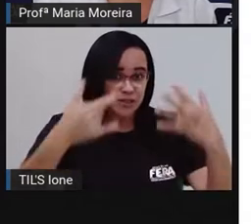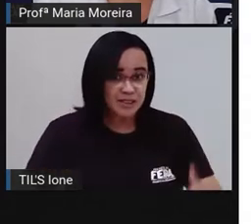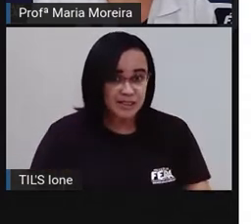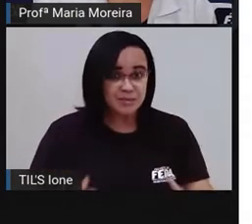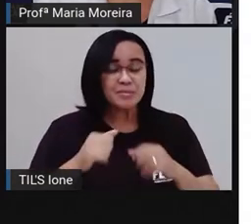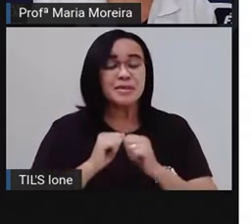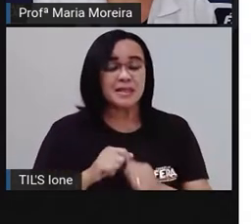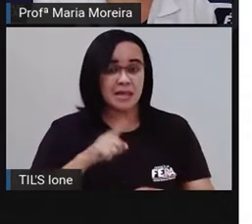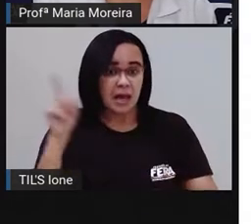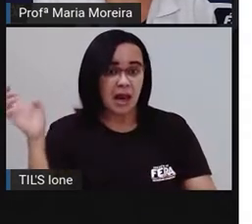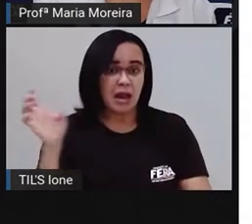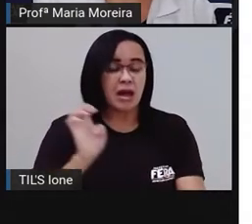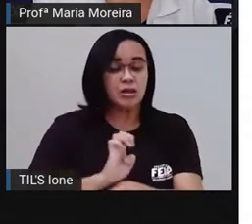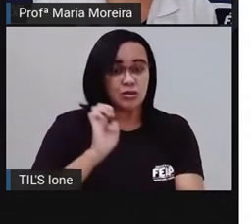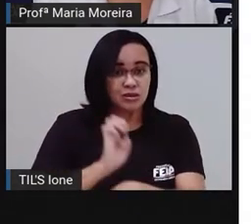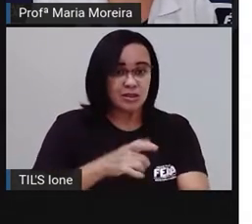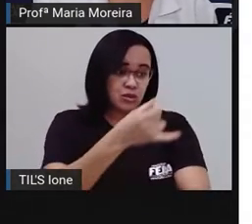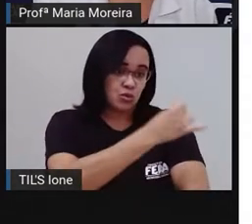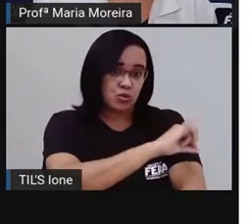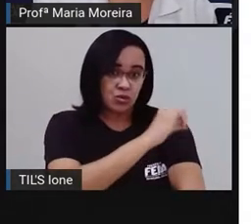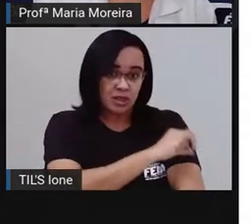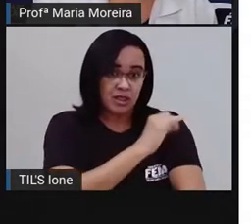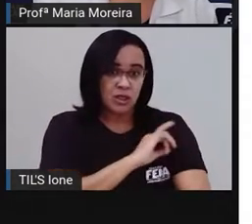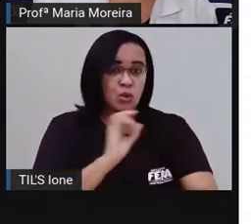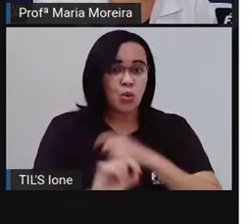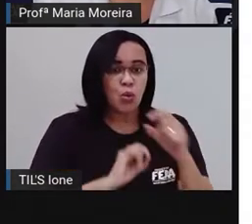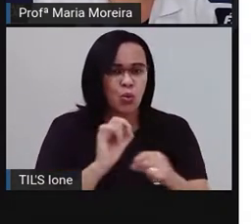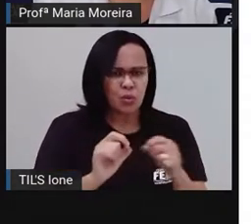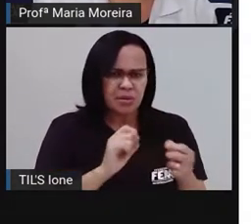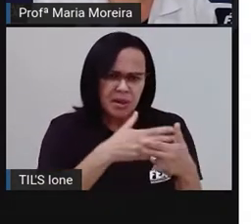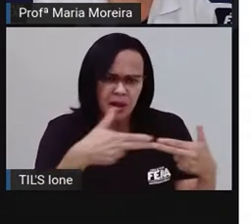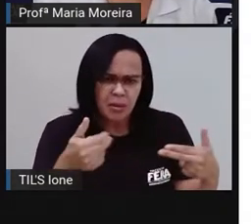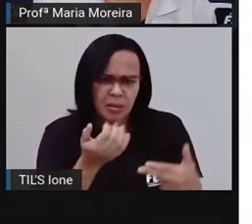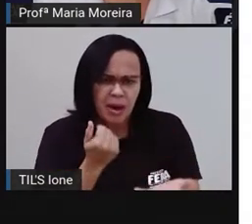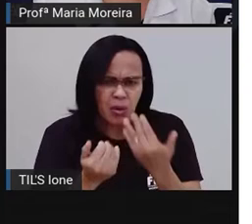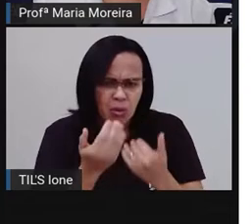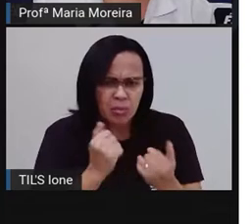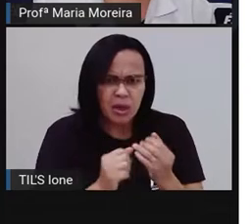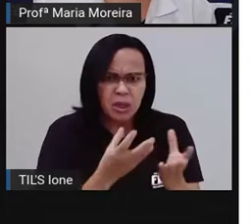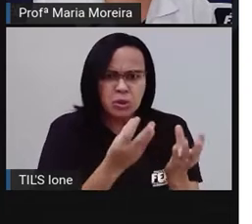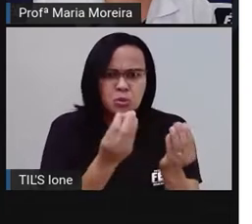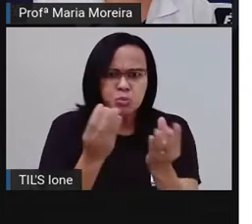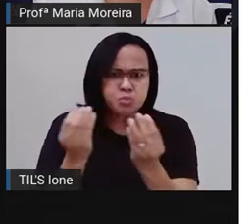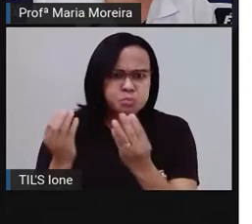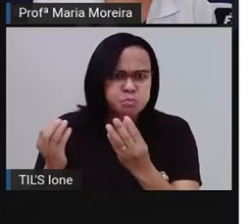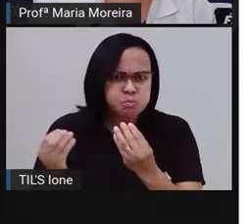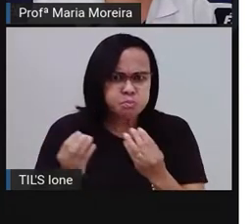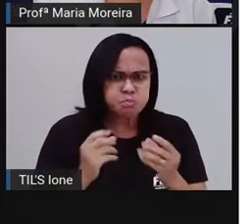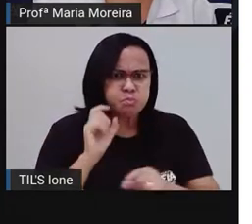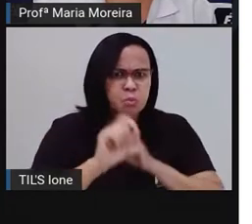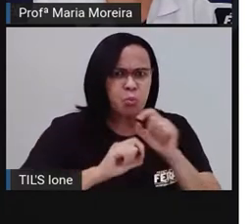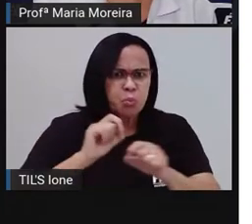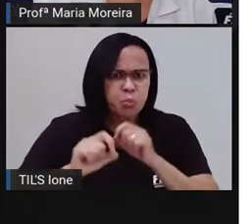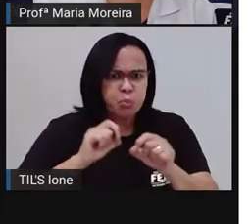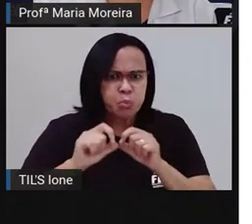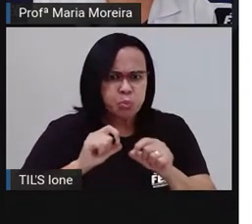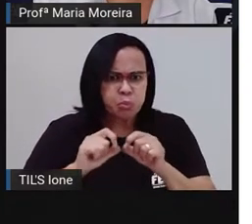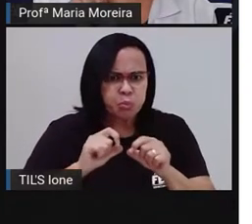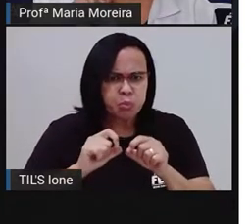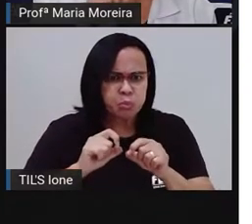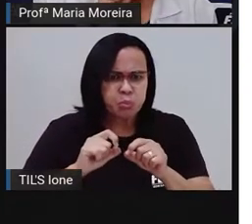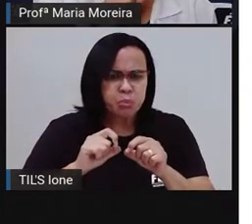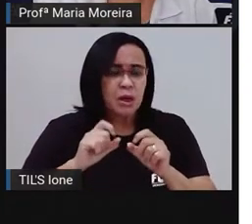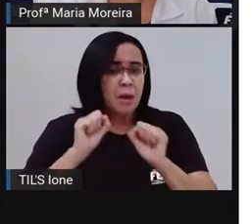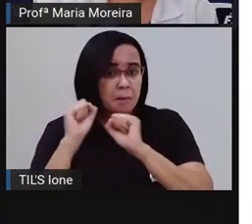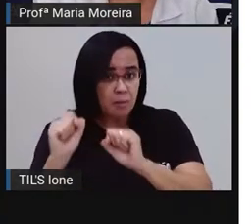Em outras palavras, eles possuem muitas calorias, que são fundamentais para termos energias, mas